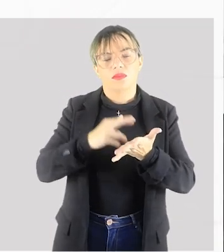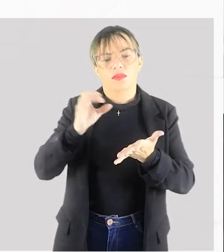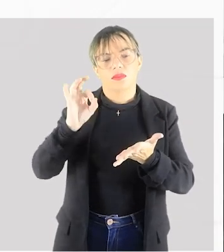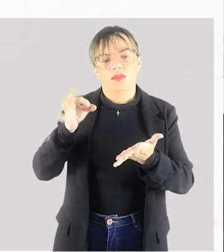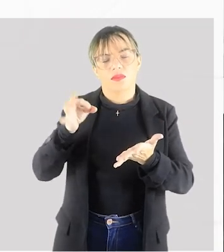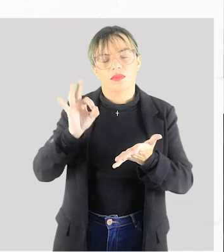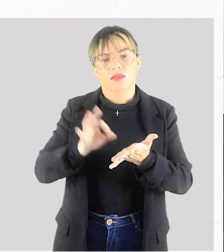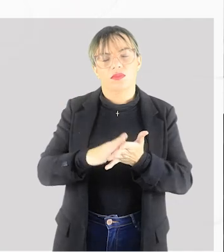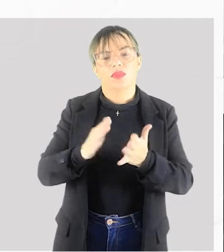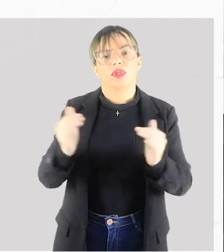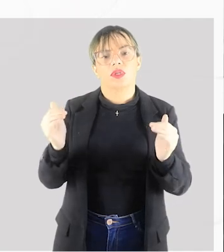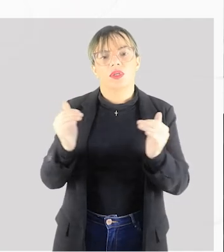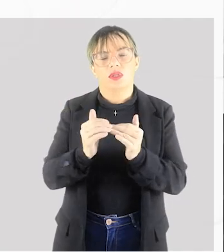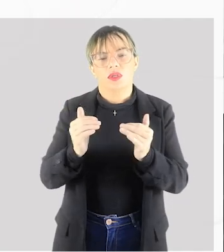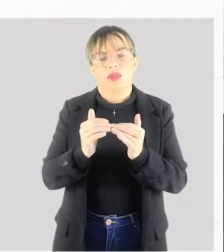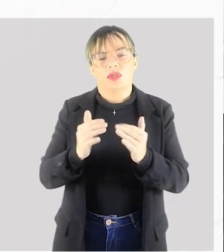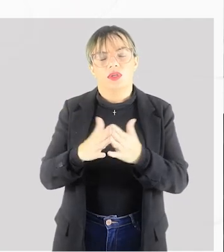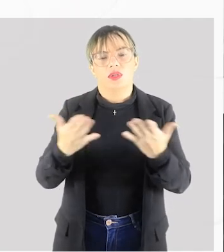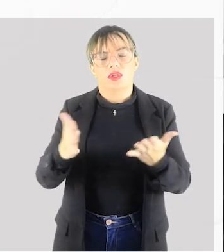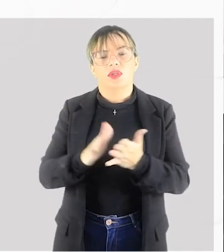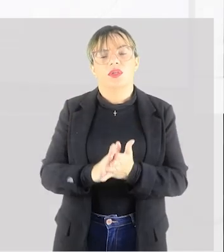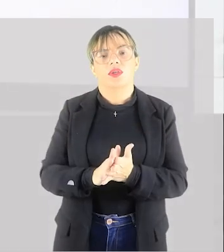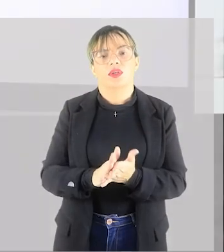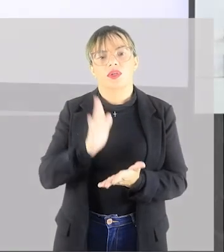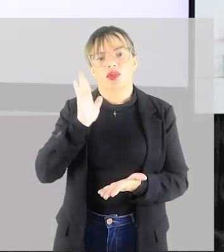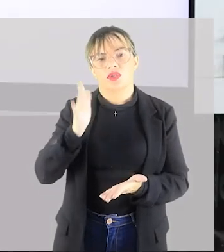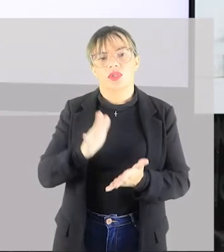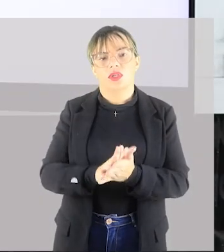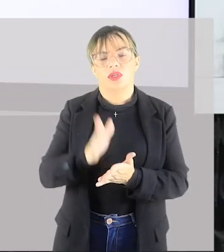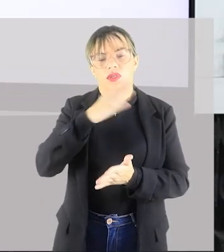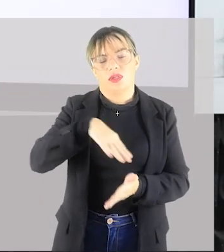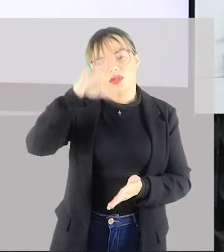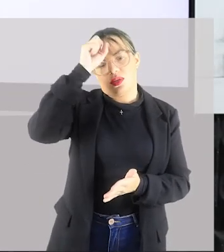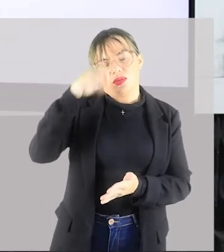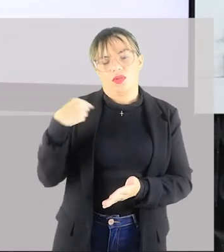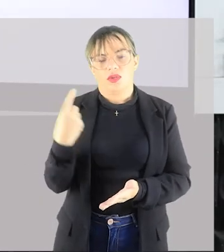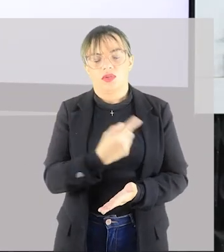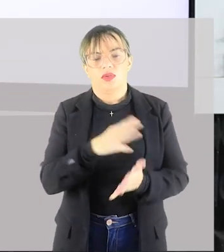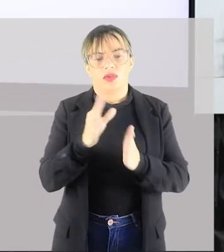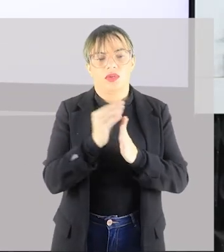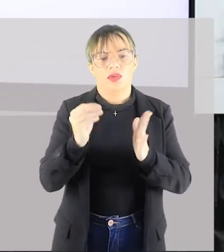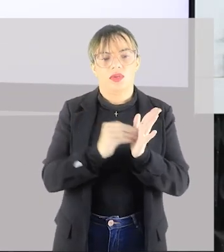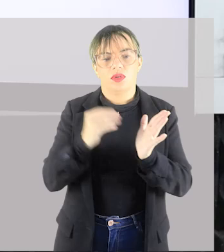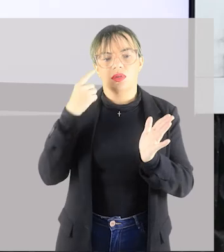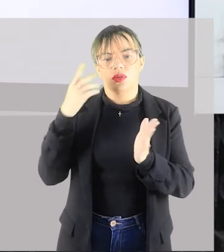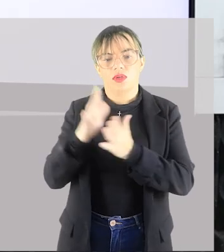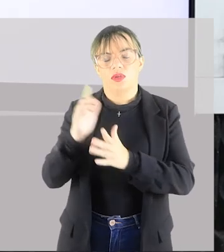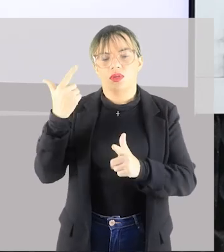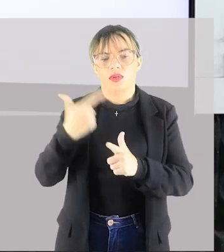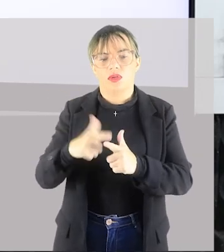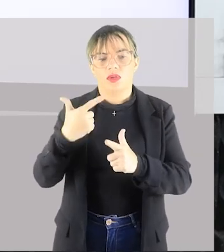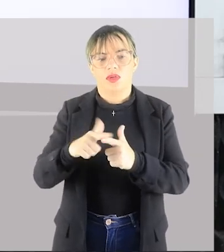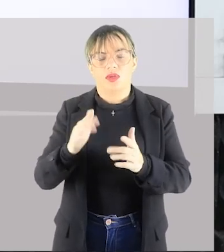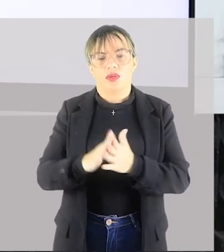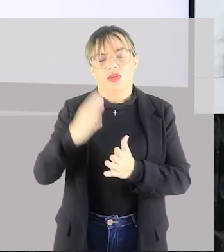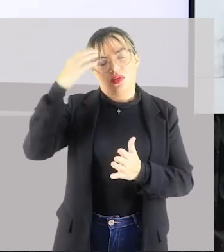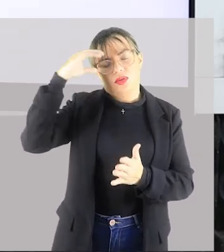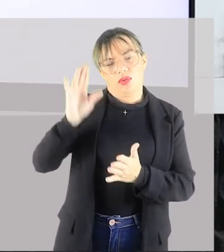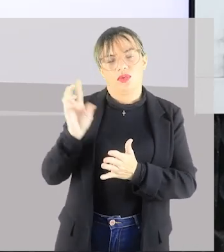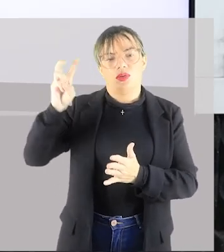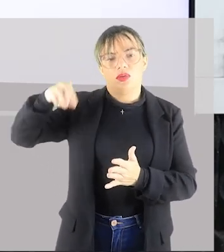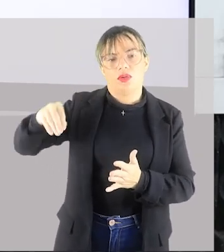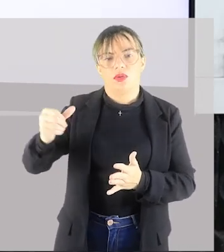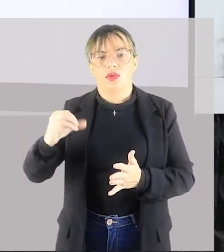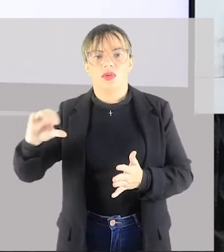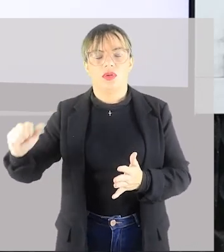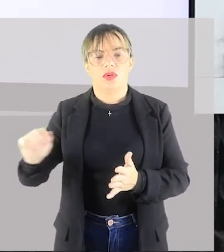de acordo com o que a gente já conversou hoje na nossa aula, um dos principais problemas relacionados à dança na cultura de massa é